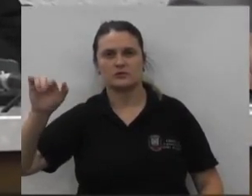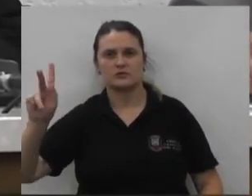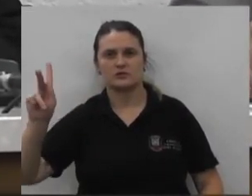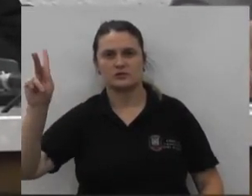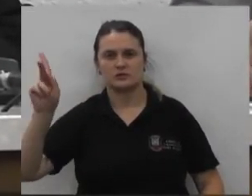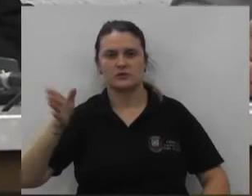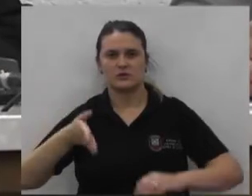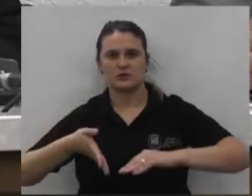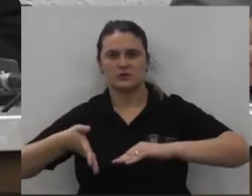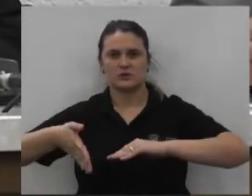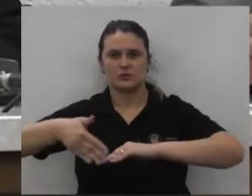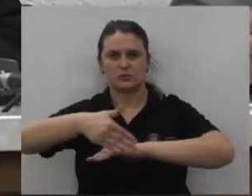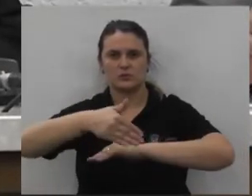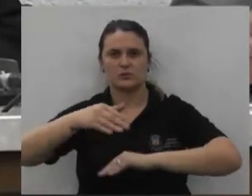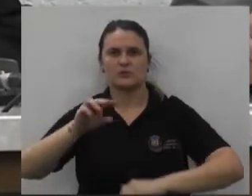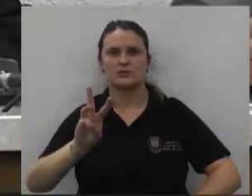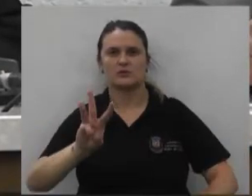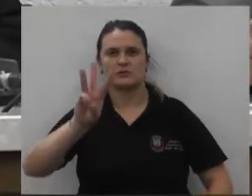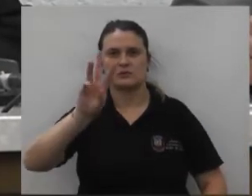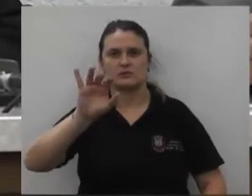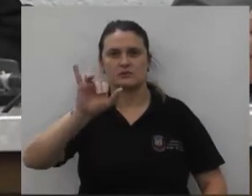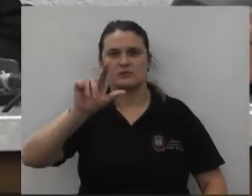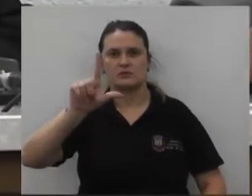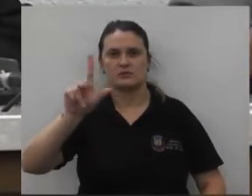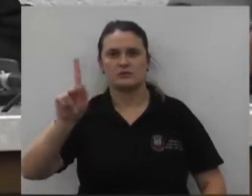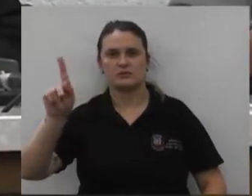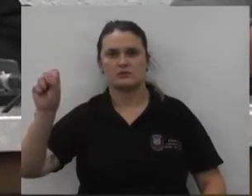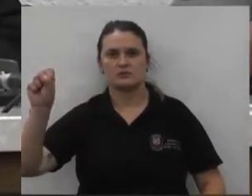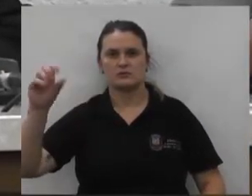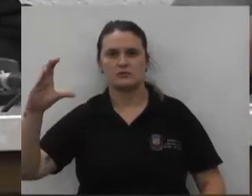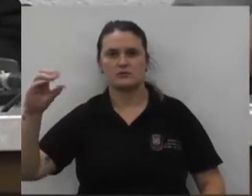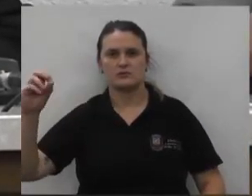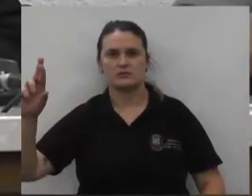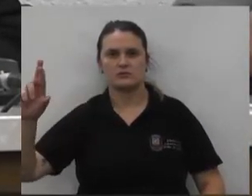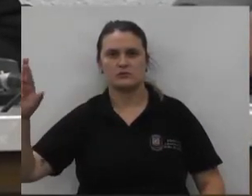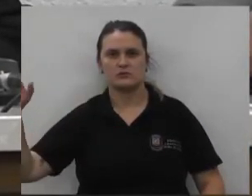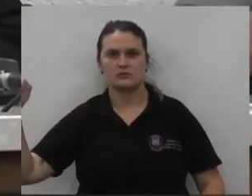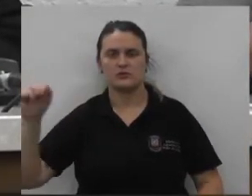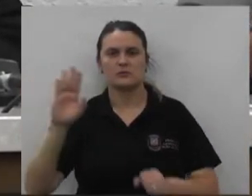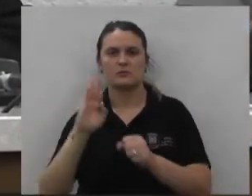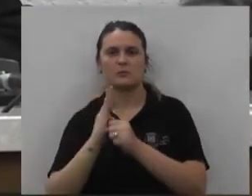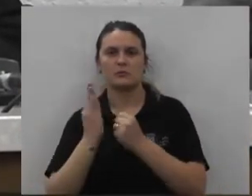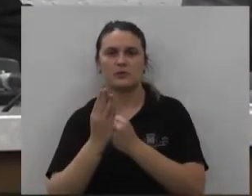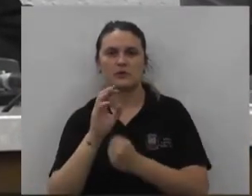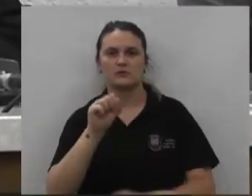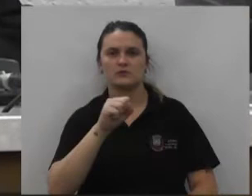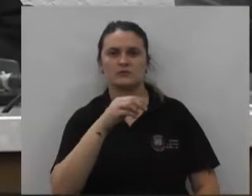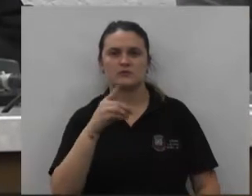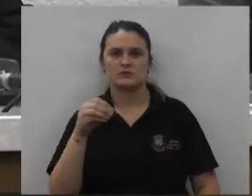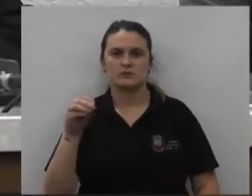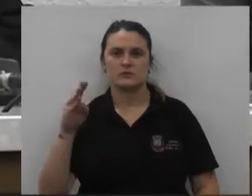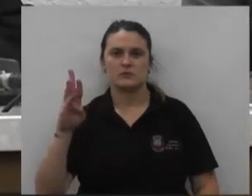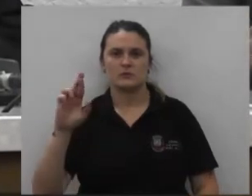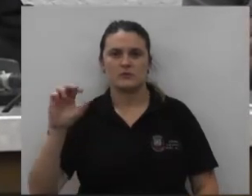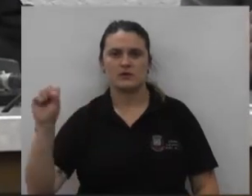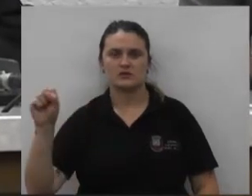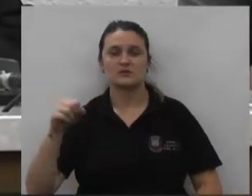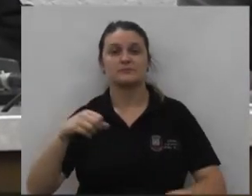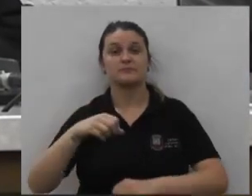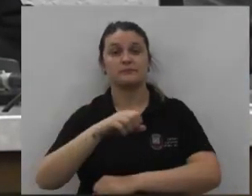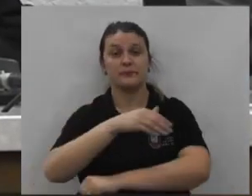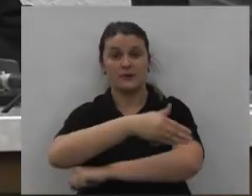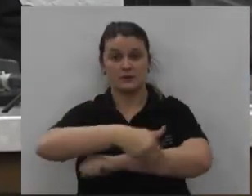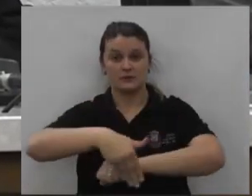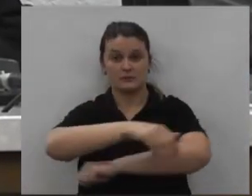rua Wilkes Amazonas Correia esta já asfaltada no bairro São Brás justificativa a